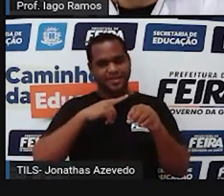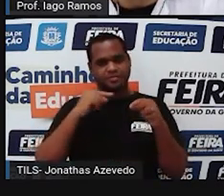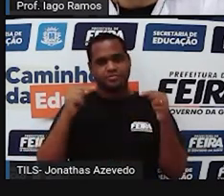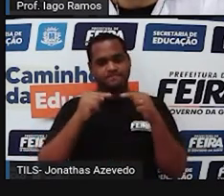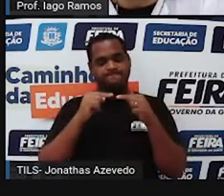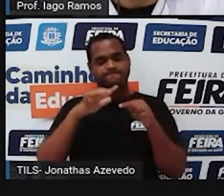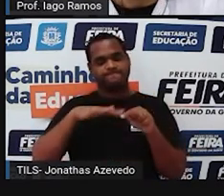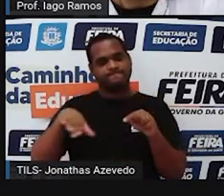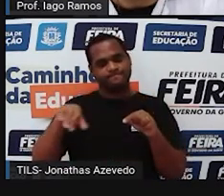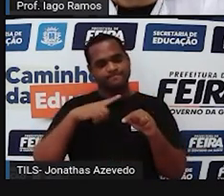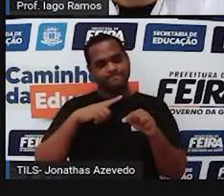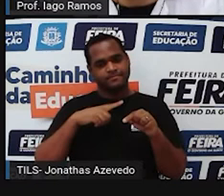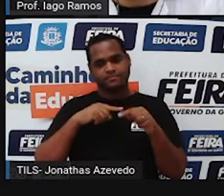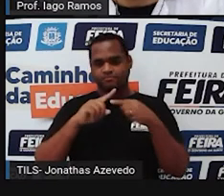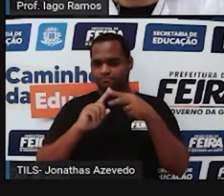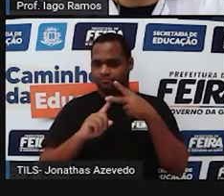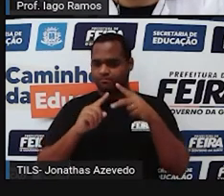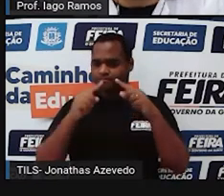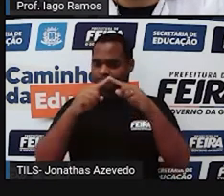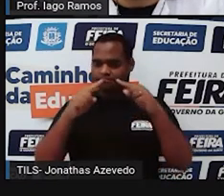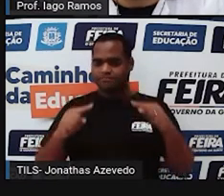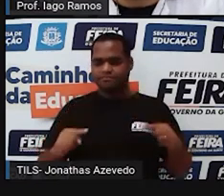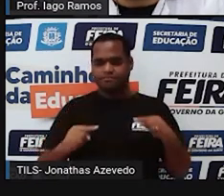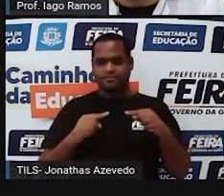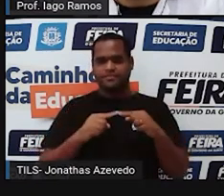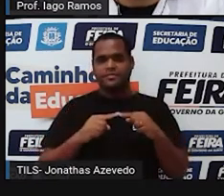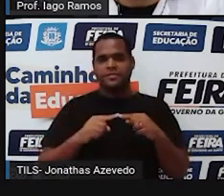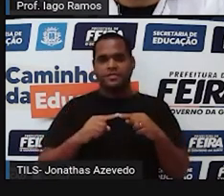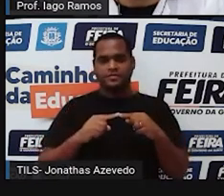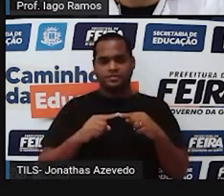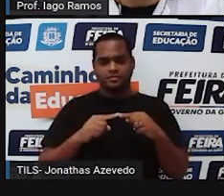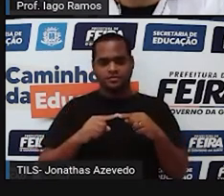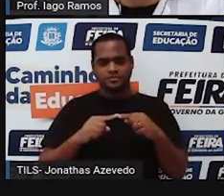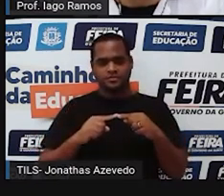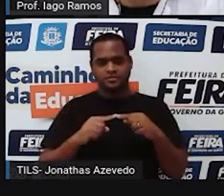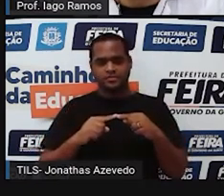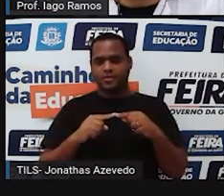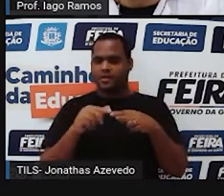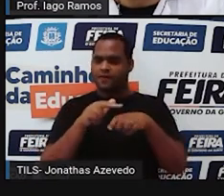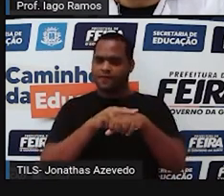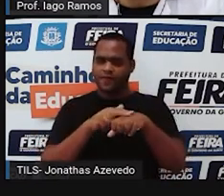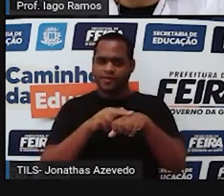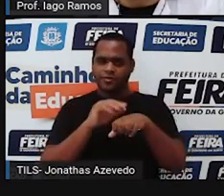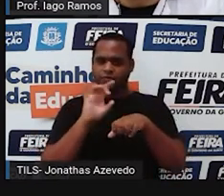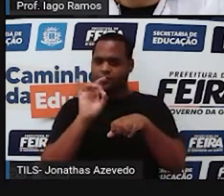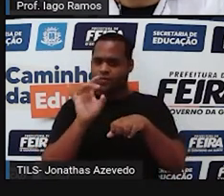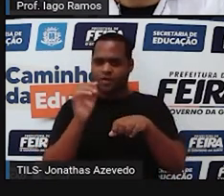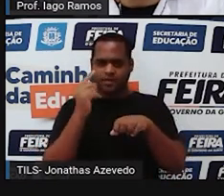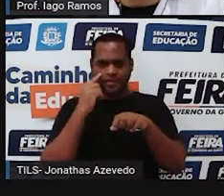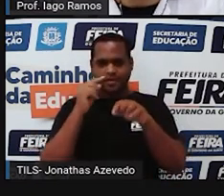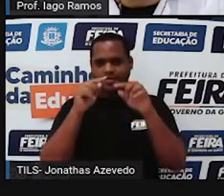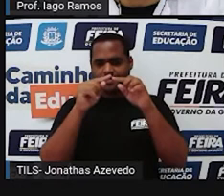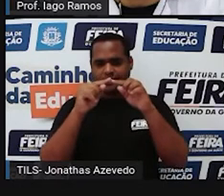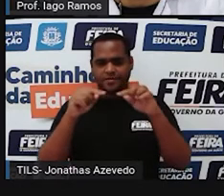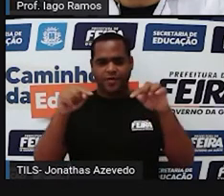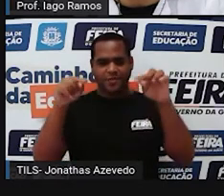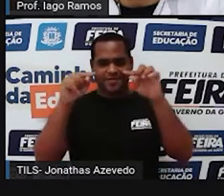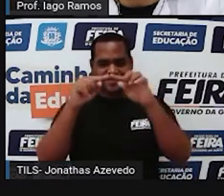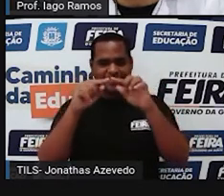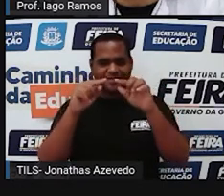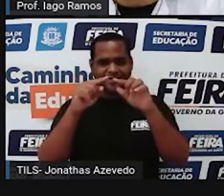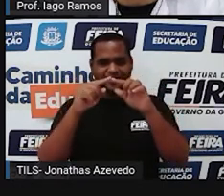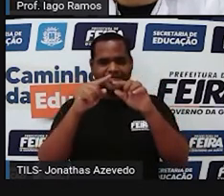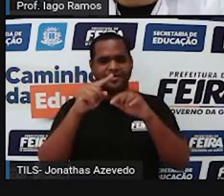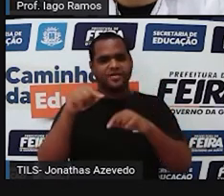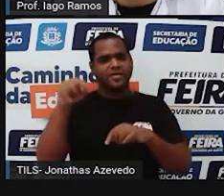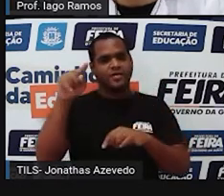região entre as cordas é o ângulo tá? aqui em verde é só para marcar a medida do ângulo ok?